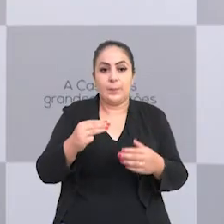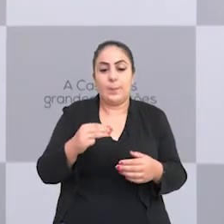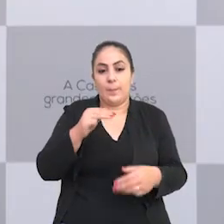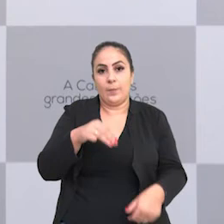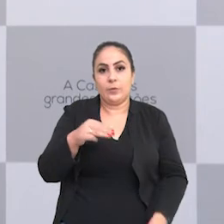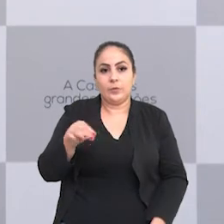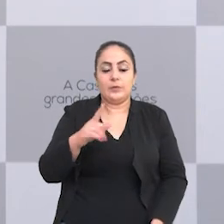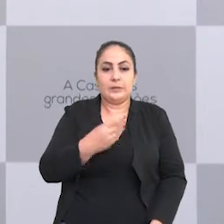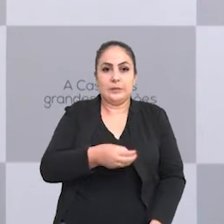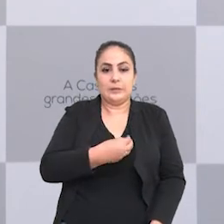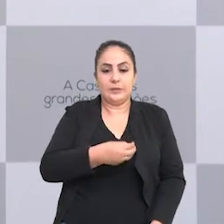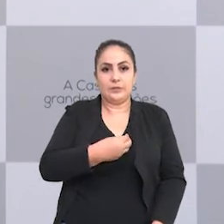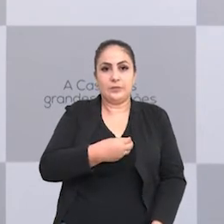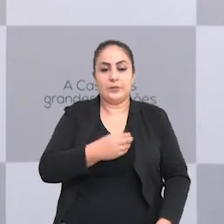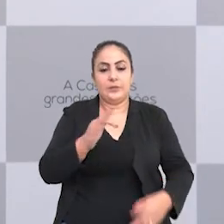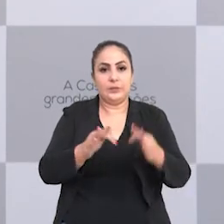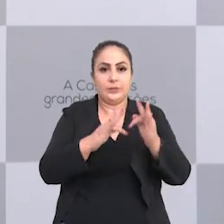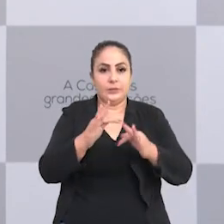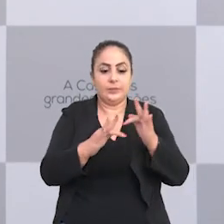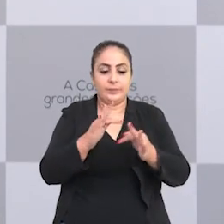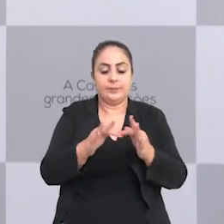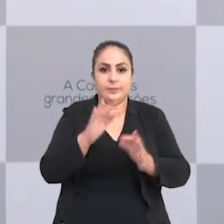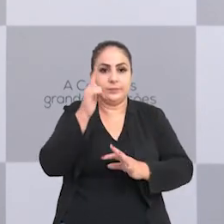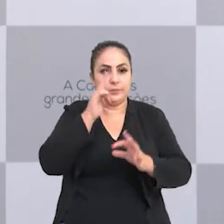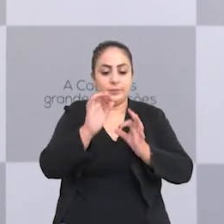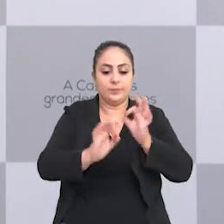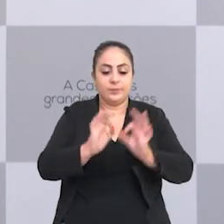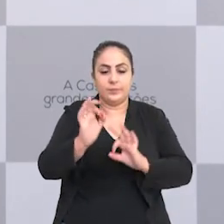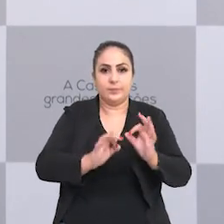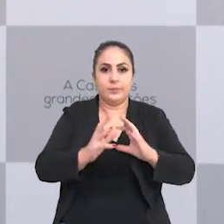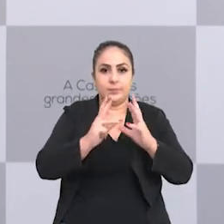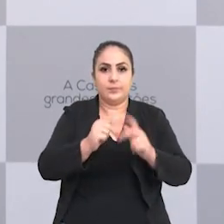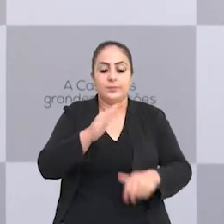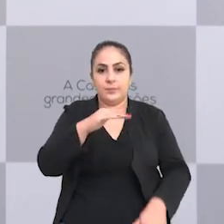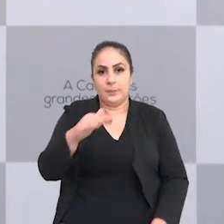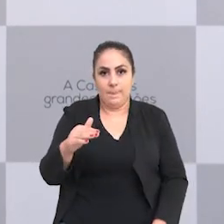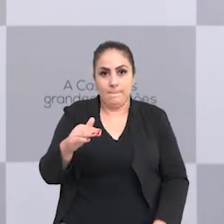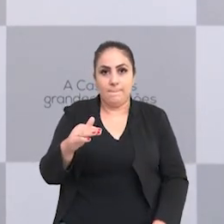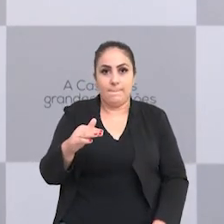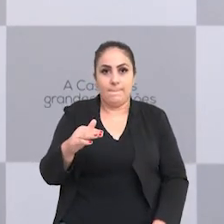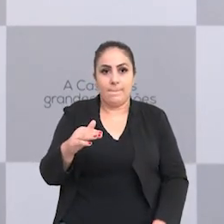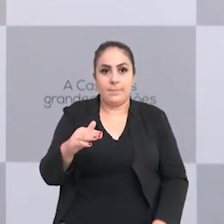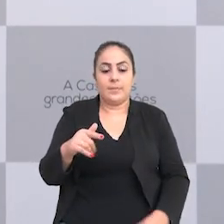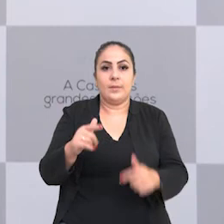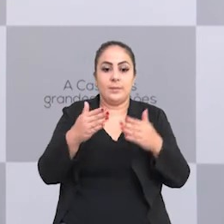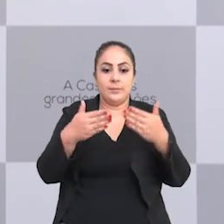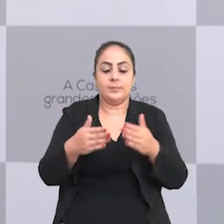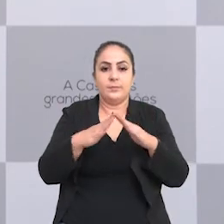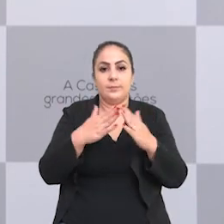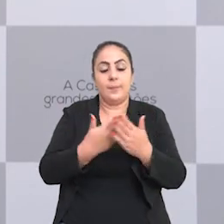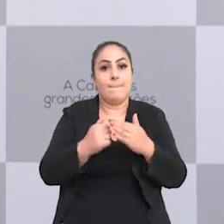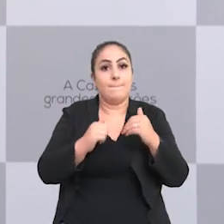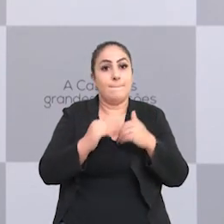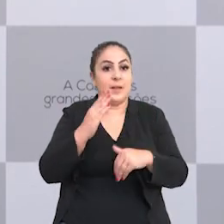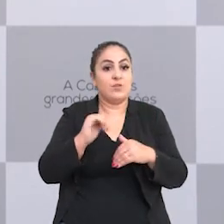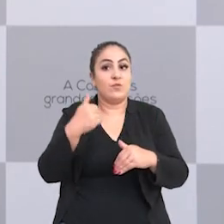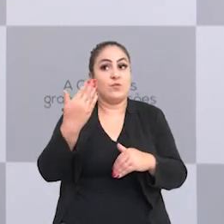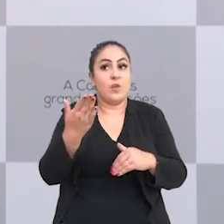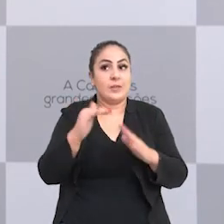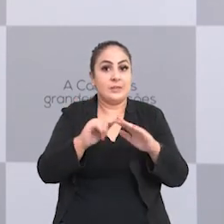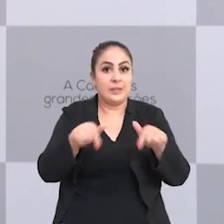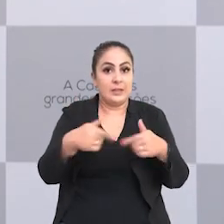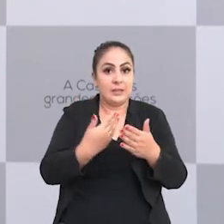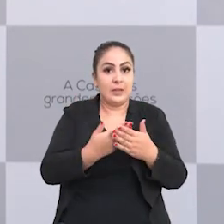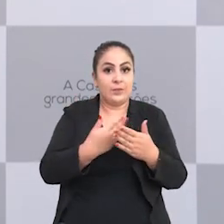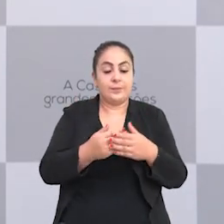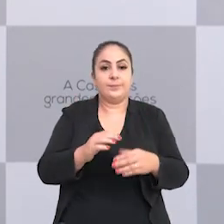Esses monitores, eles têm a função de organização dos alunos no âmbito escolar, mas